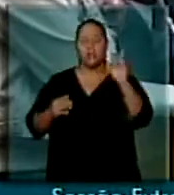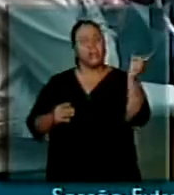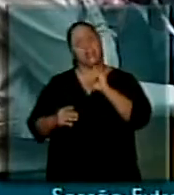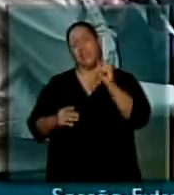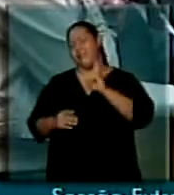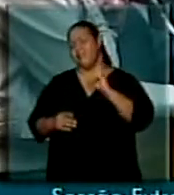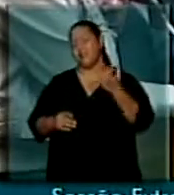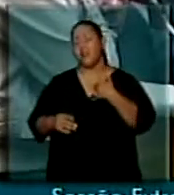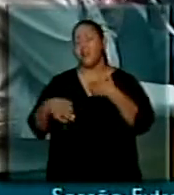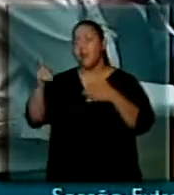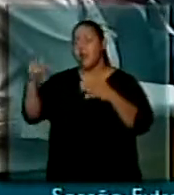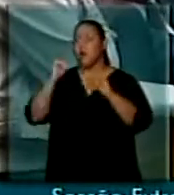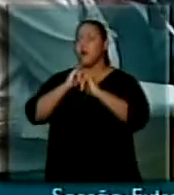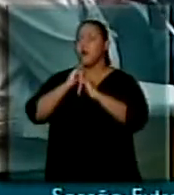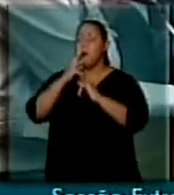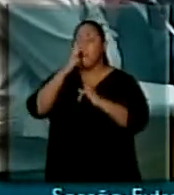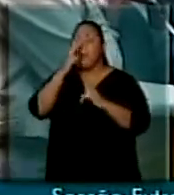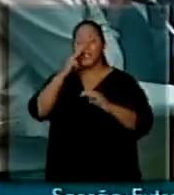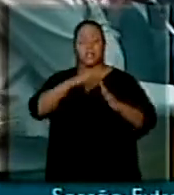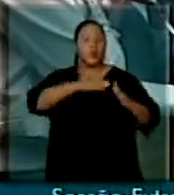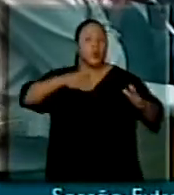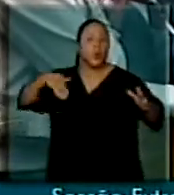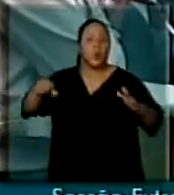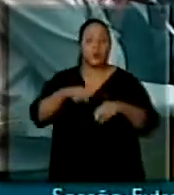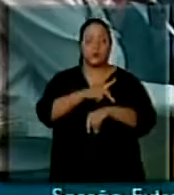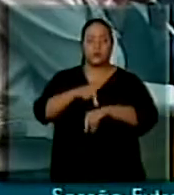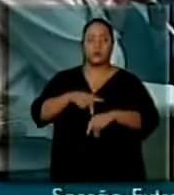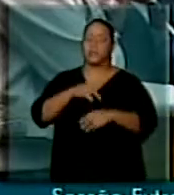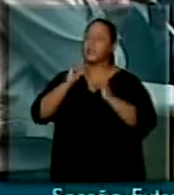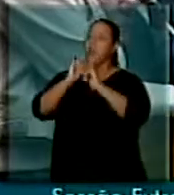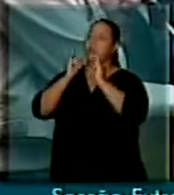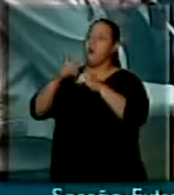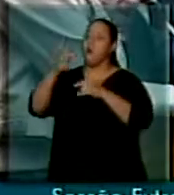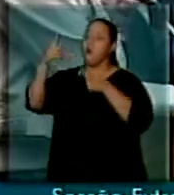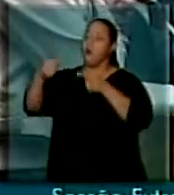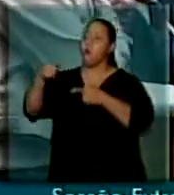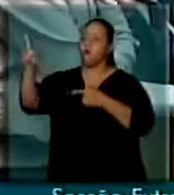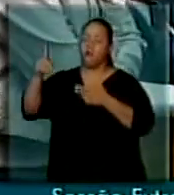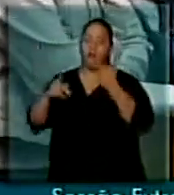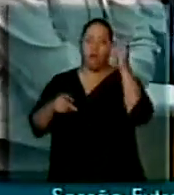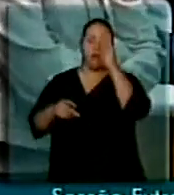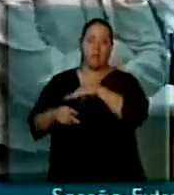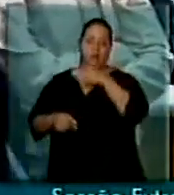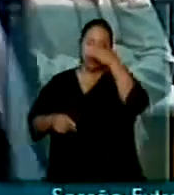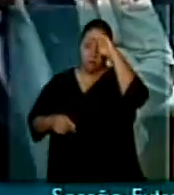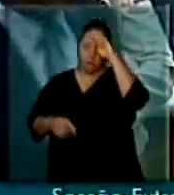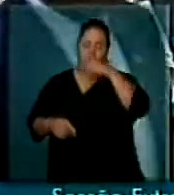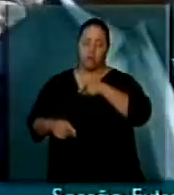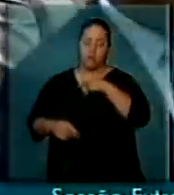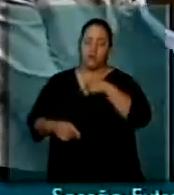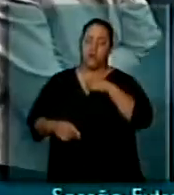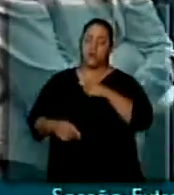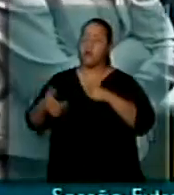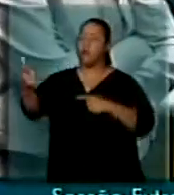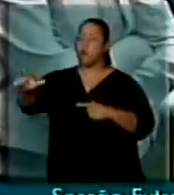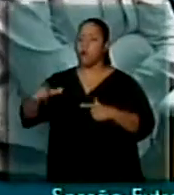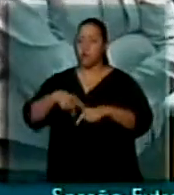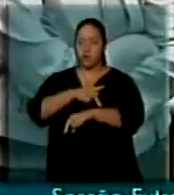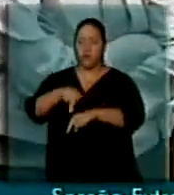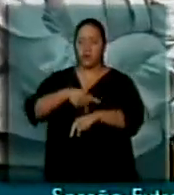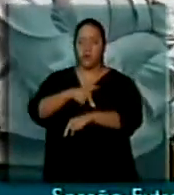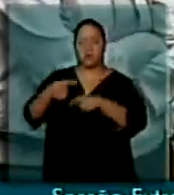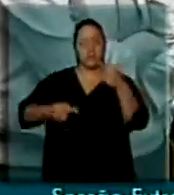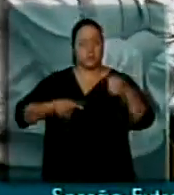campanha internacional contra Cuba. Nós não podemos abstrair essa questão de um debate que tem no plano internacional para